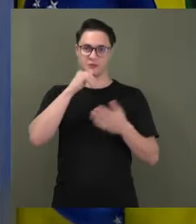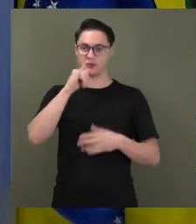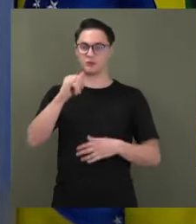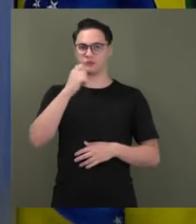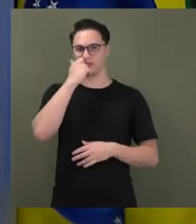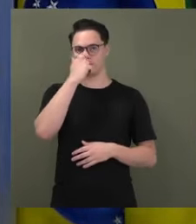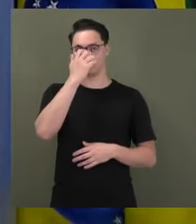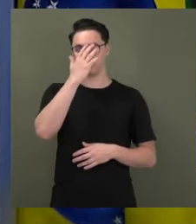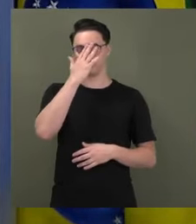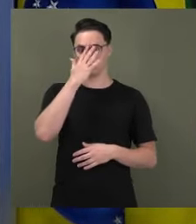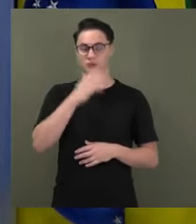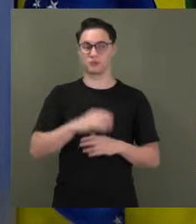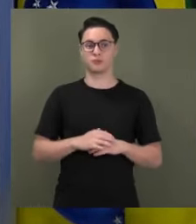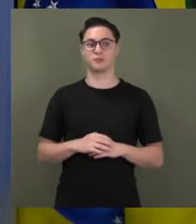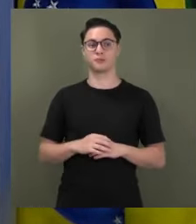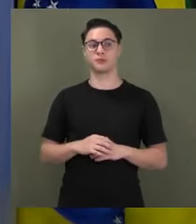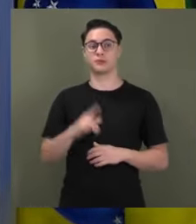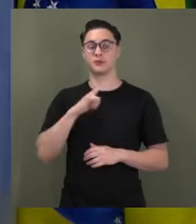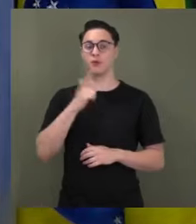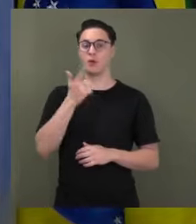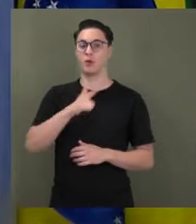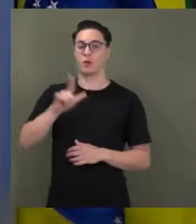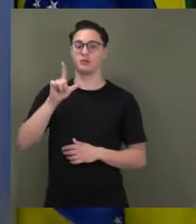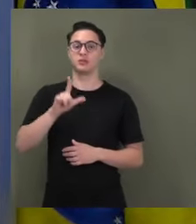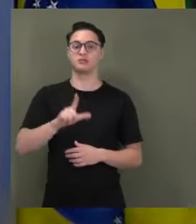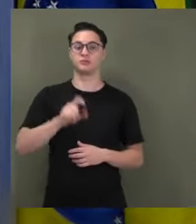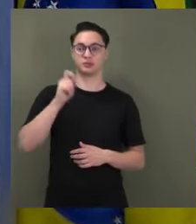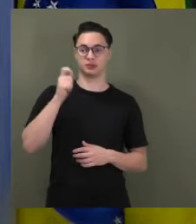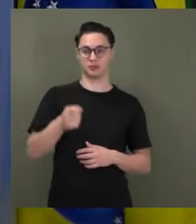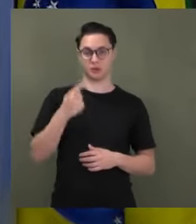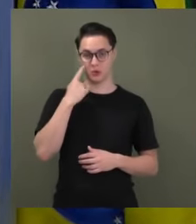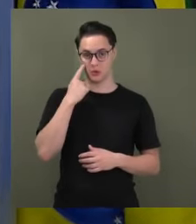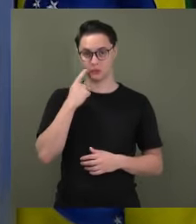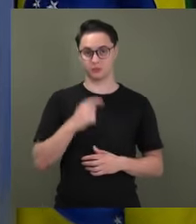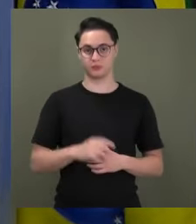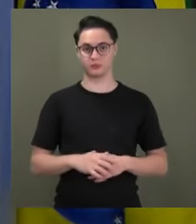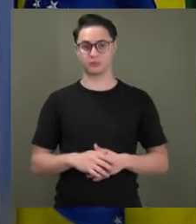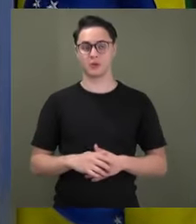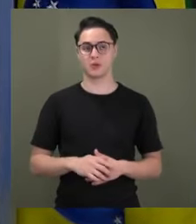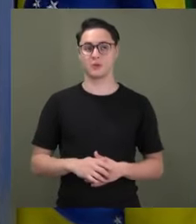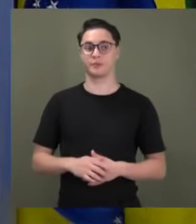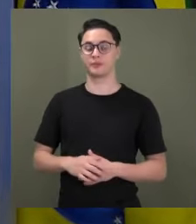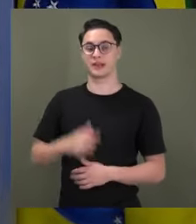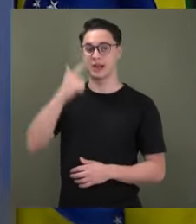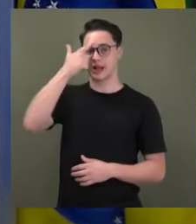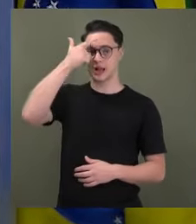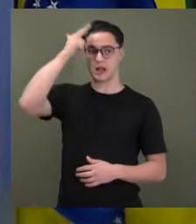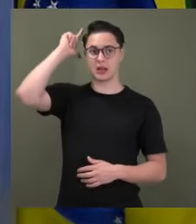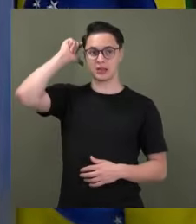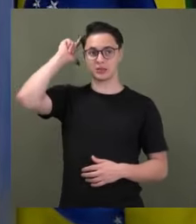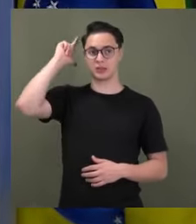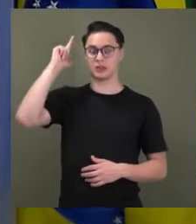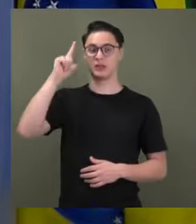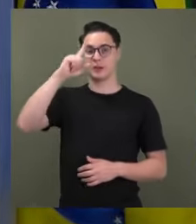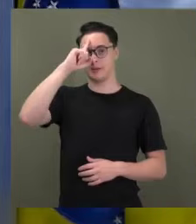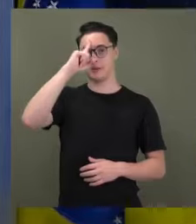que saiu agora, de uma outra decisão, é o tempo todo. Alexandre de Moraes manda a Assembleia